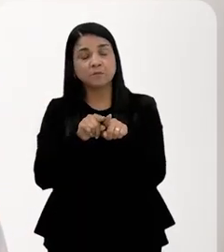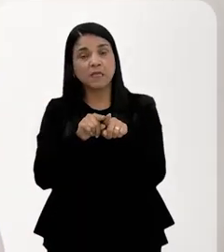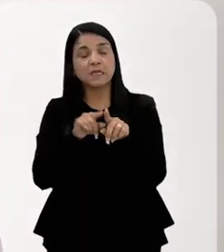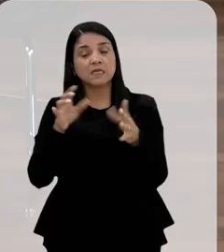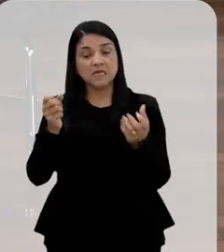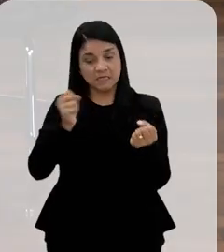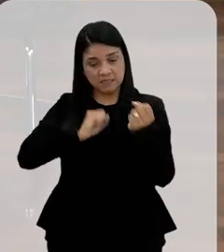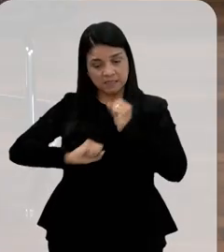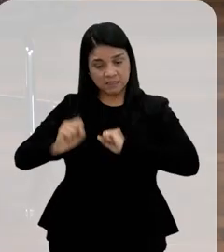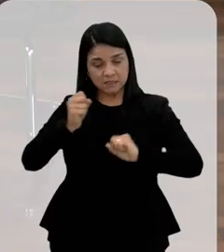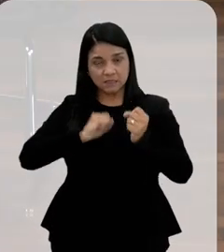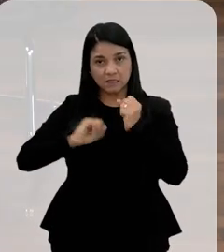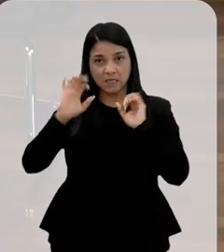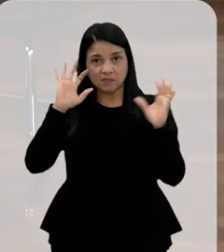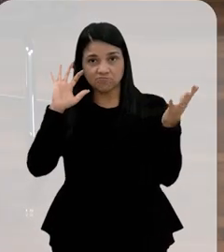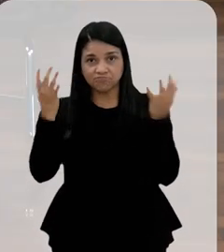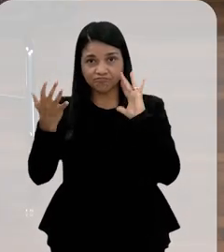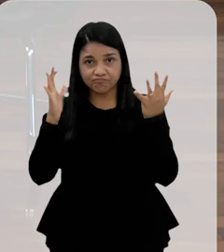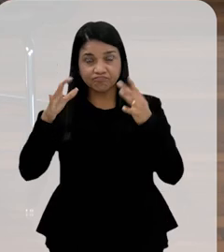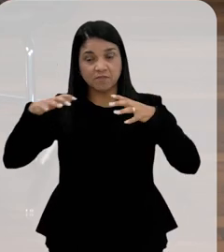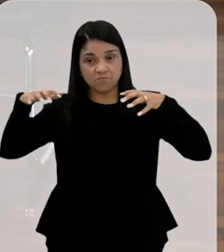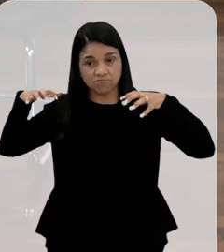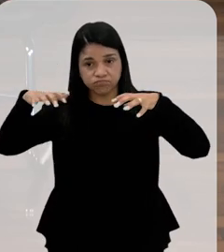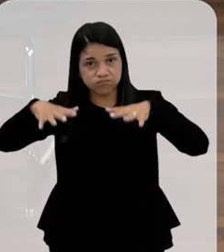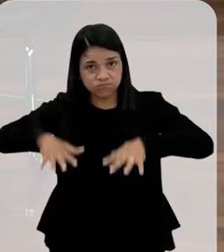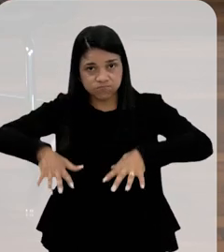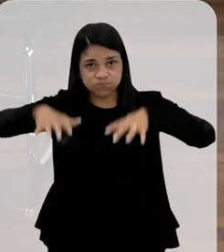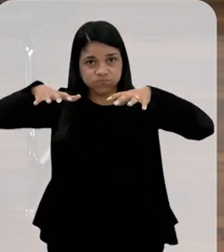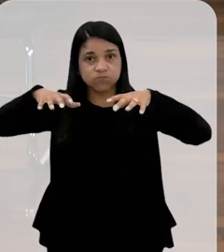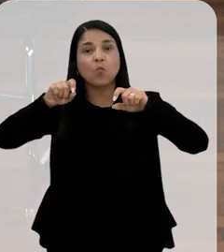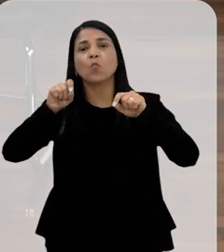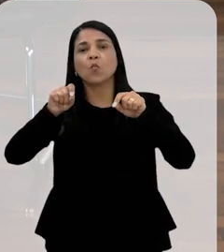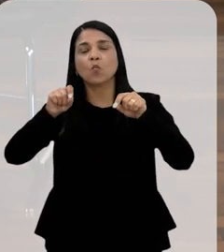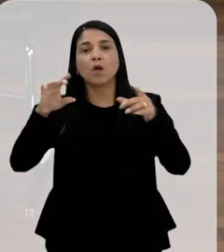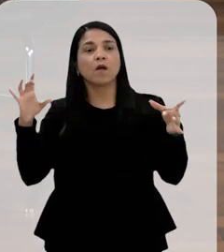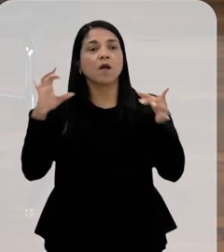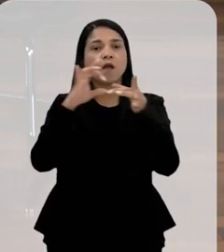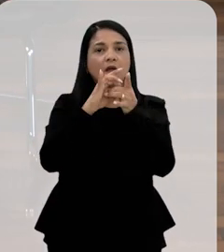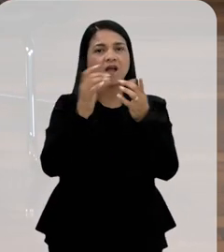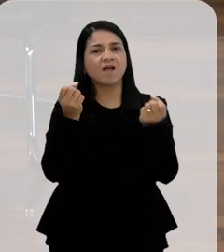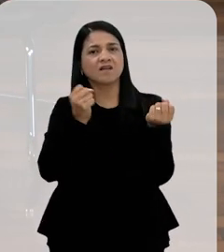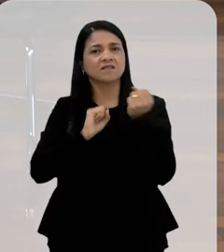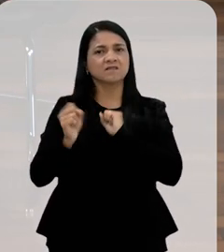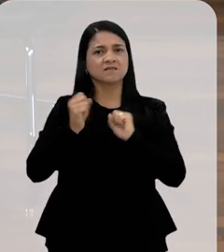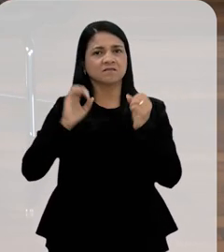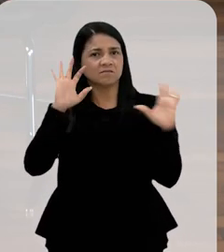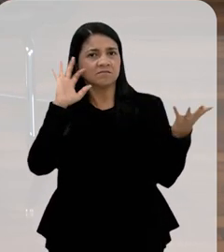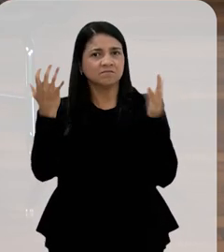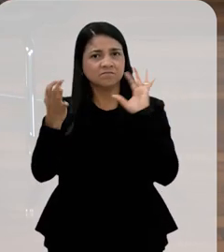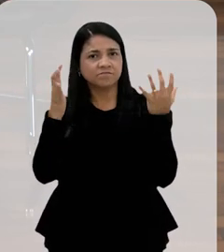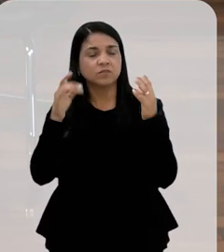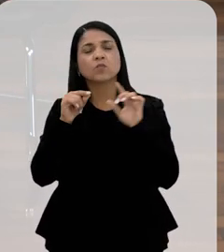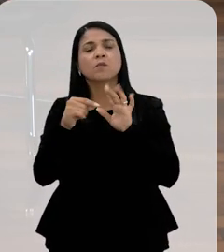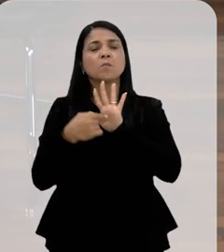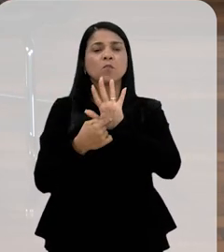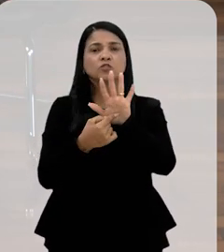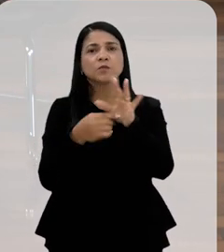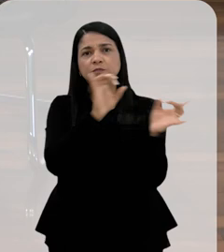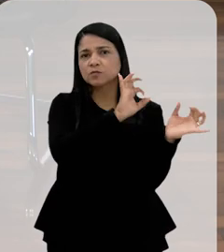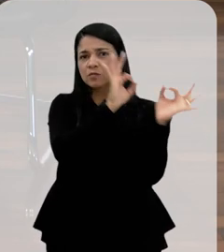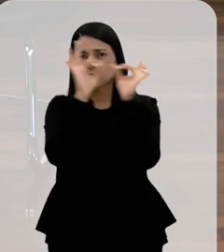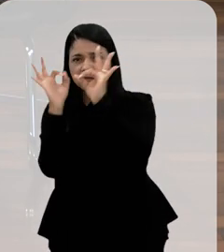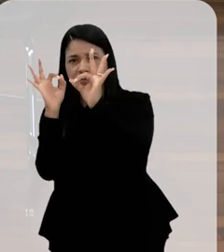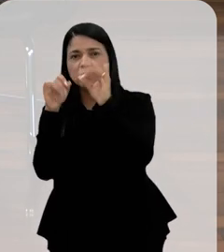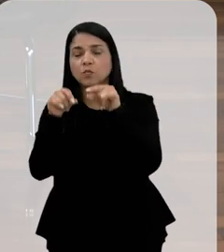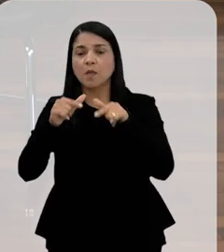questão da ansiedade climática, as inundações e a ansiedade climática. O que a gente pode trazer para aquele que nos assiste,